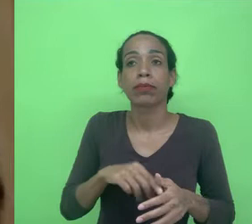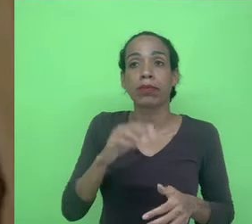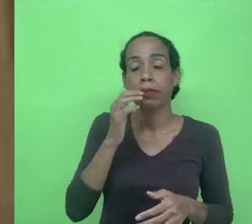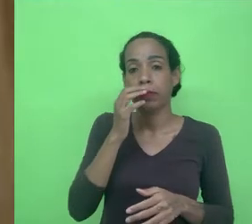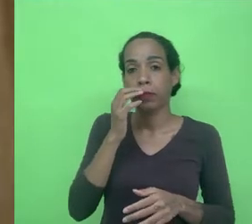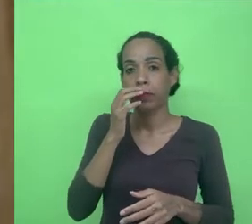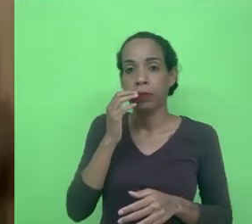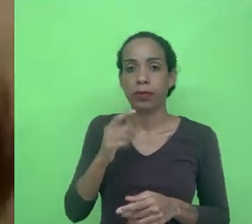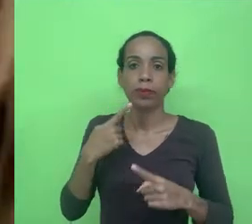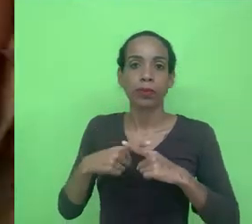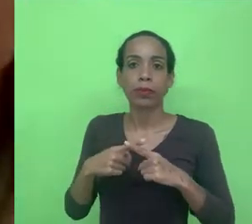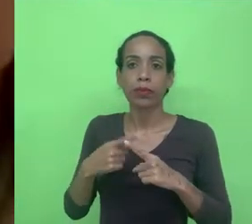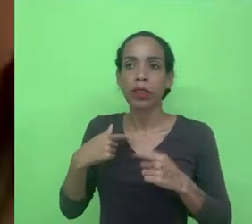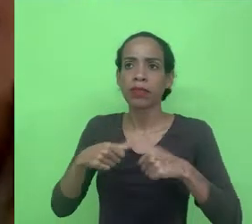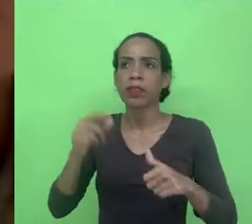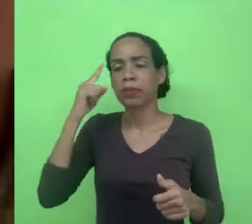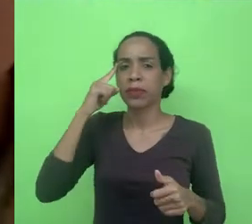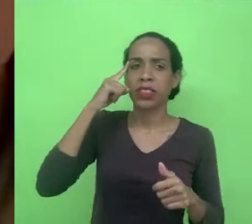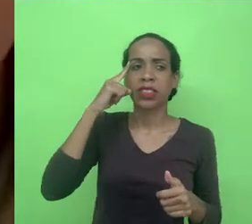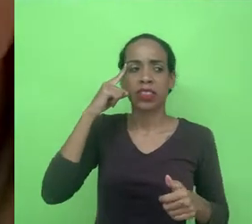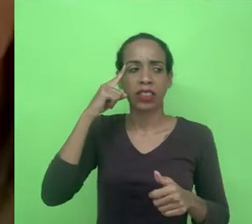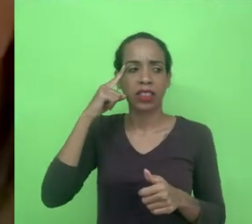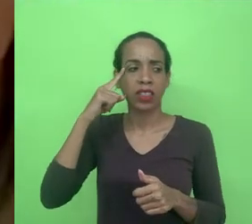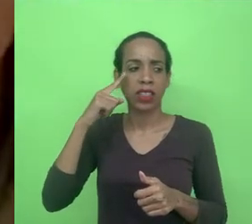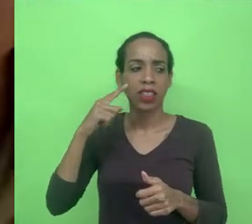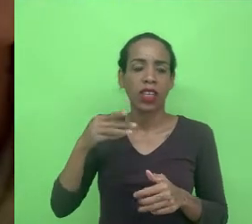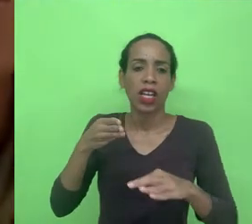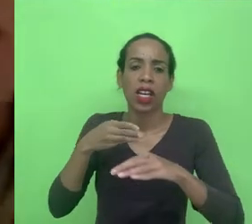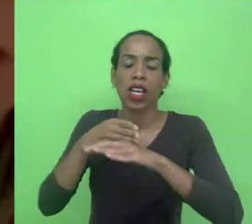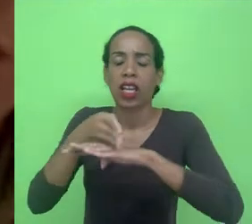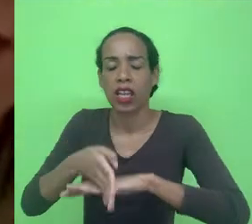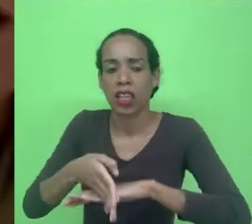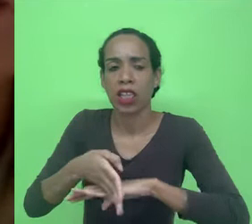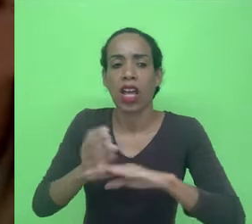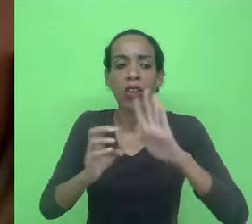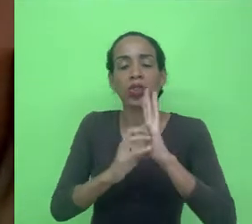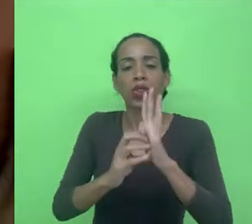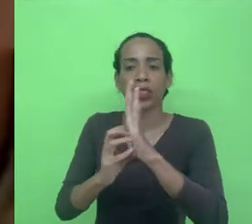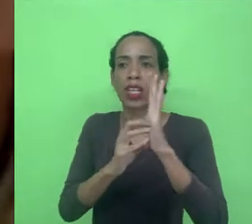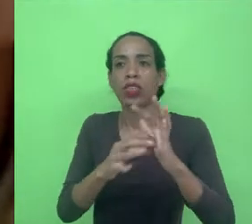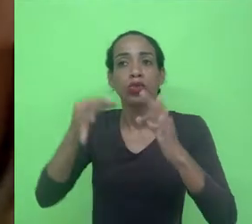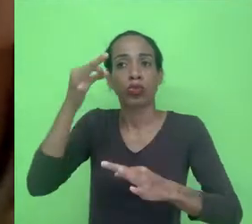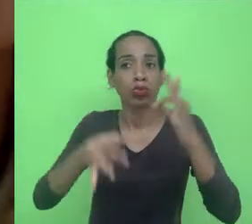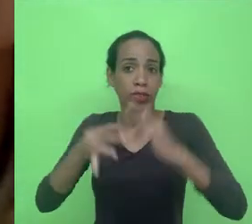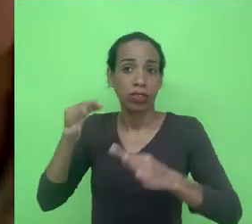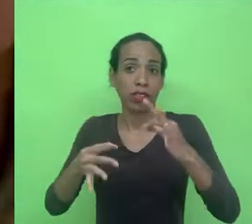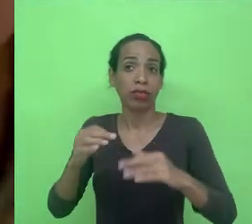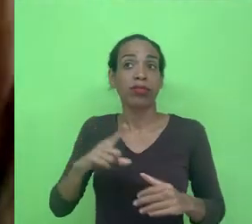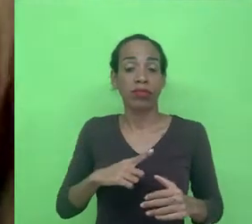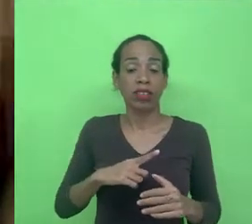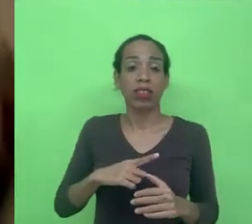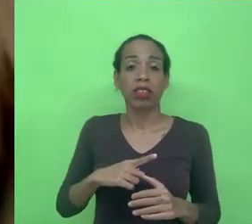assim eu fico pensando em termos de portais judiciais acesso aos dados que o poder judiciário tem e os dados